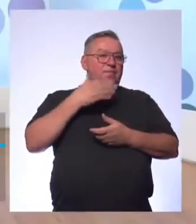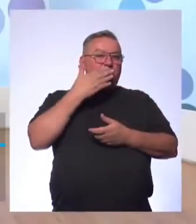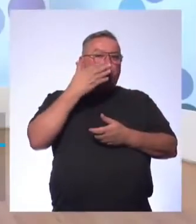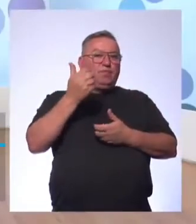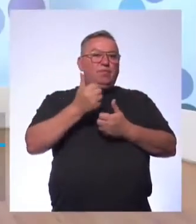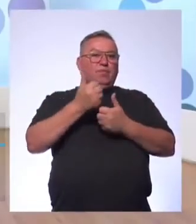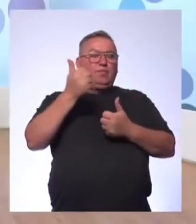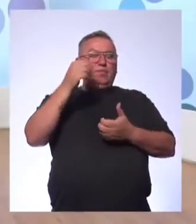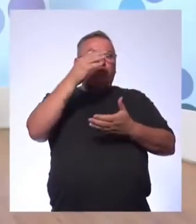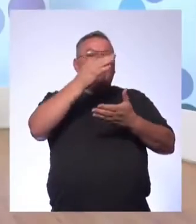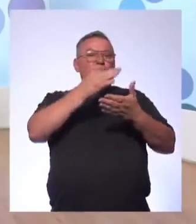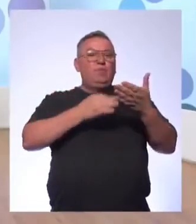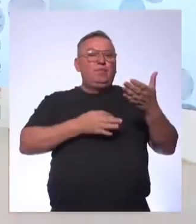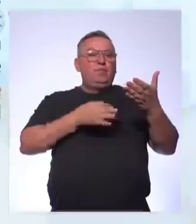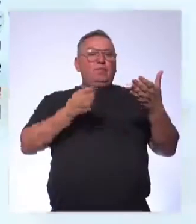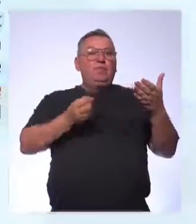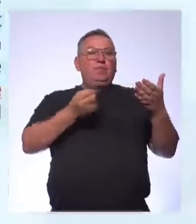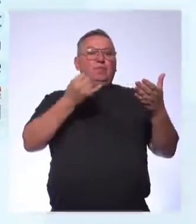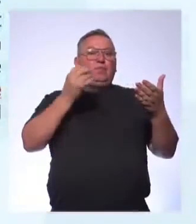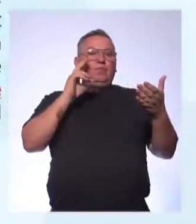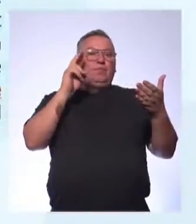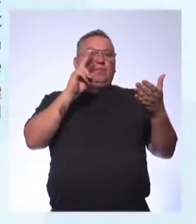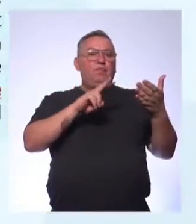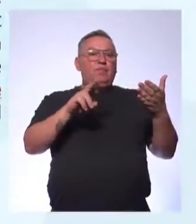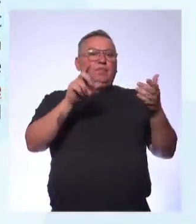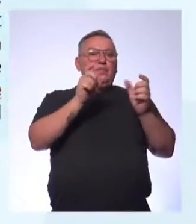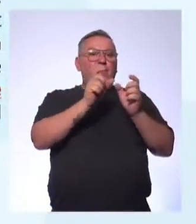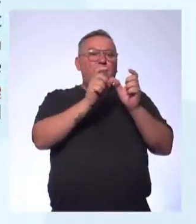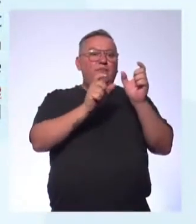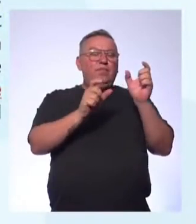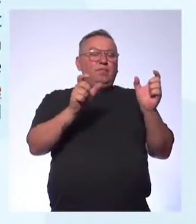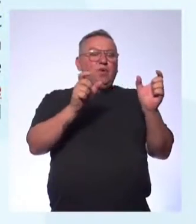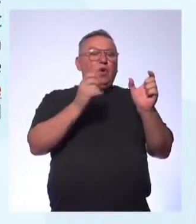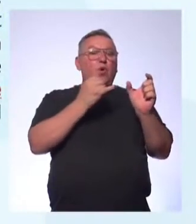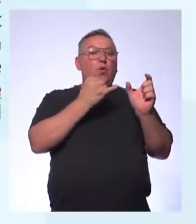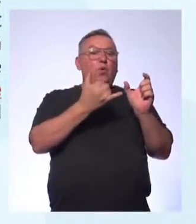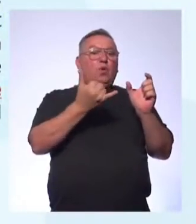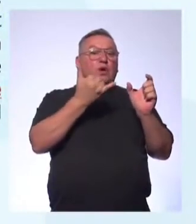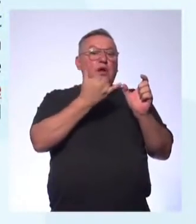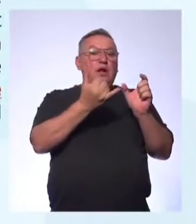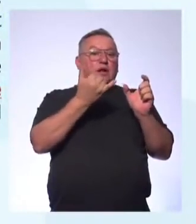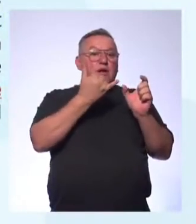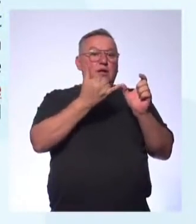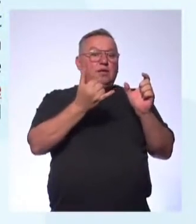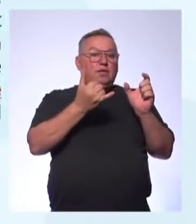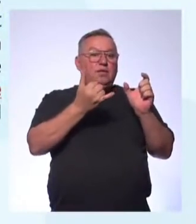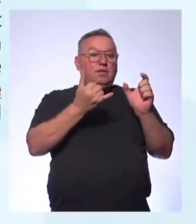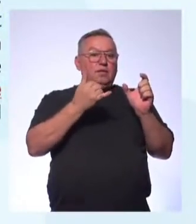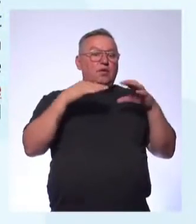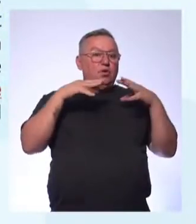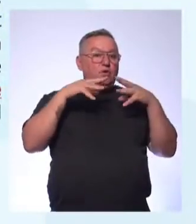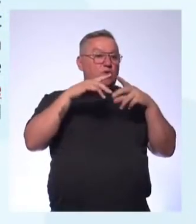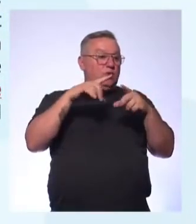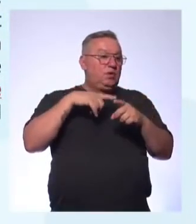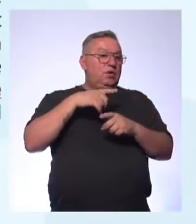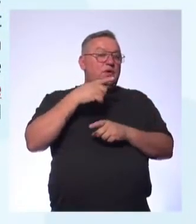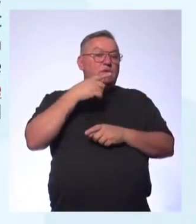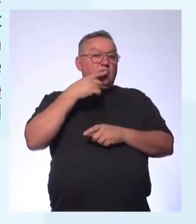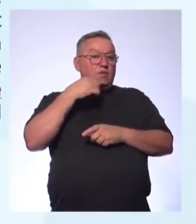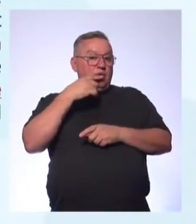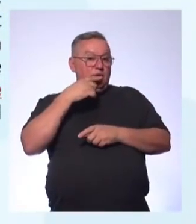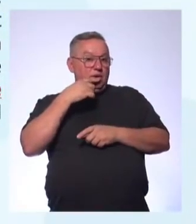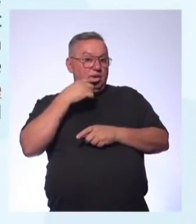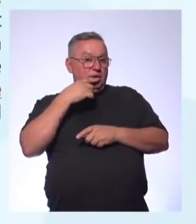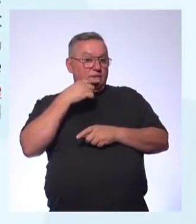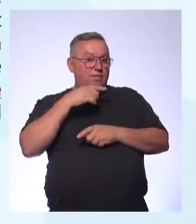colocar ali o texto Olha a quantidade de palavras cognatas no texto Todas essas que estão em vermelho É 70%